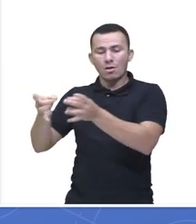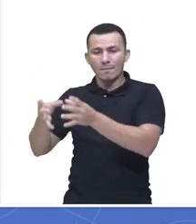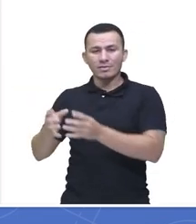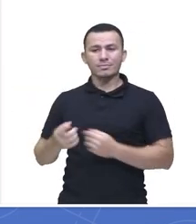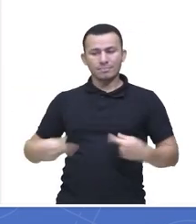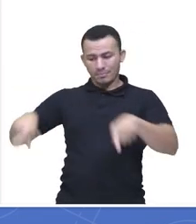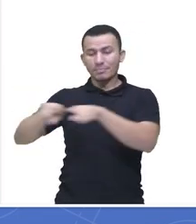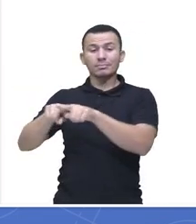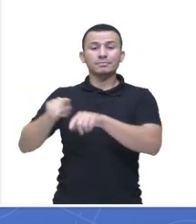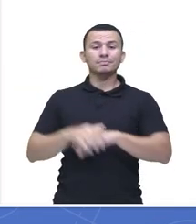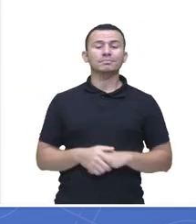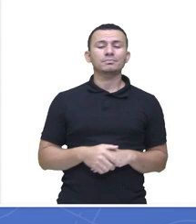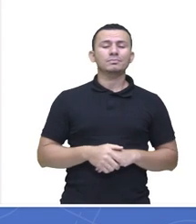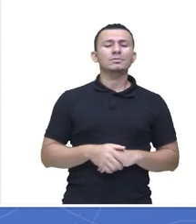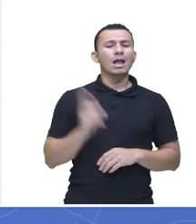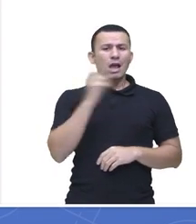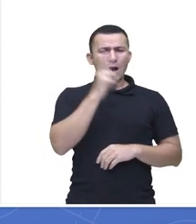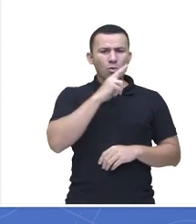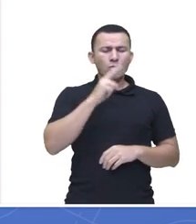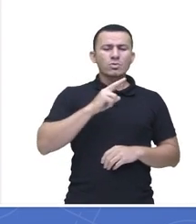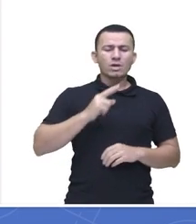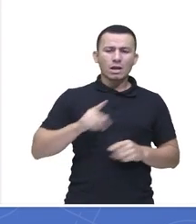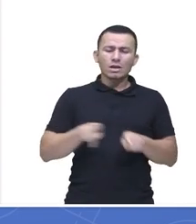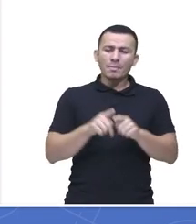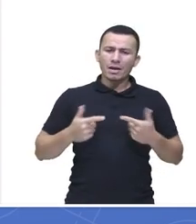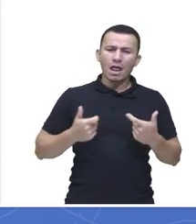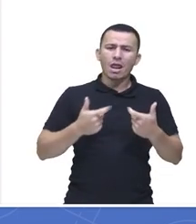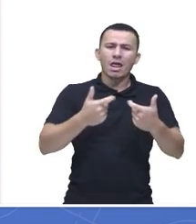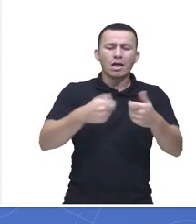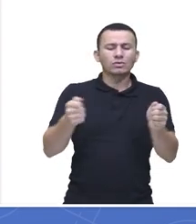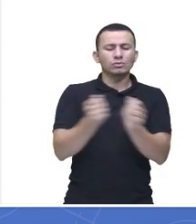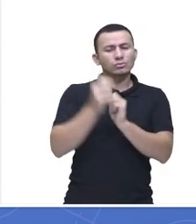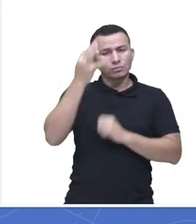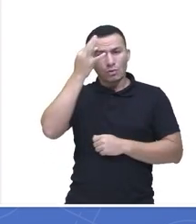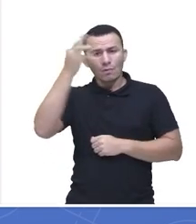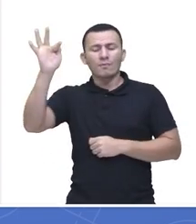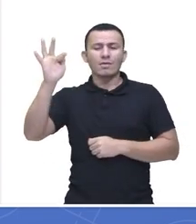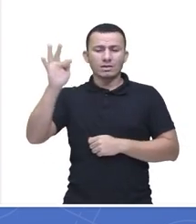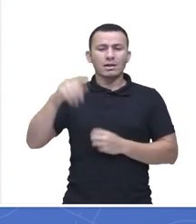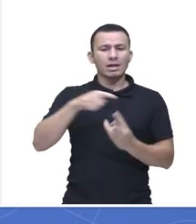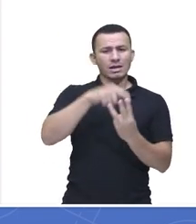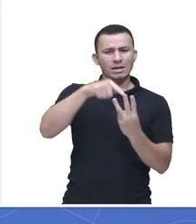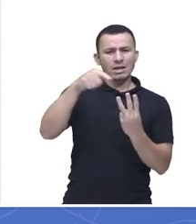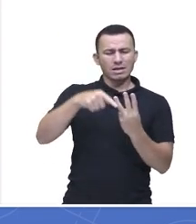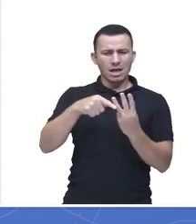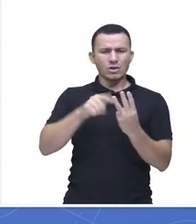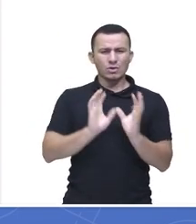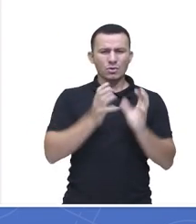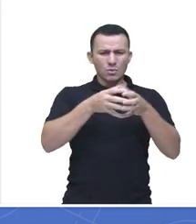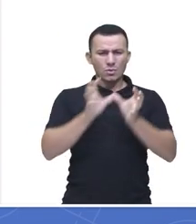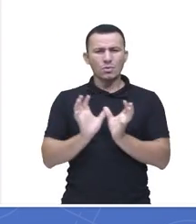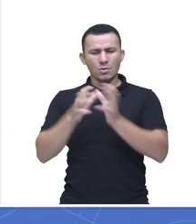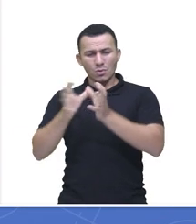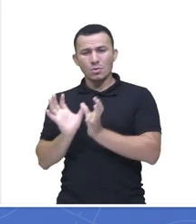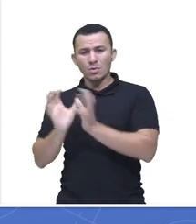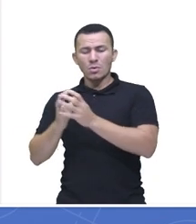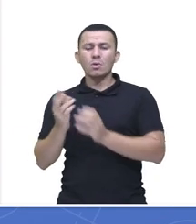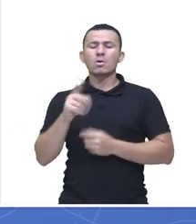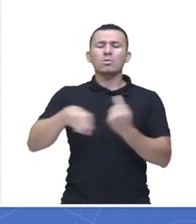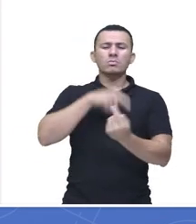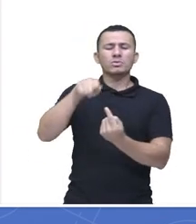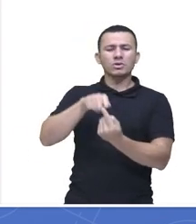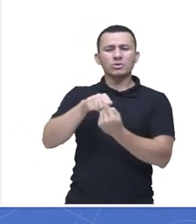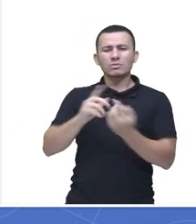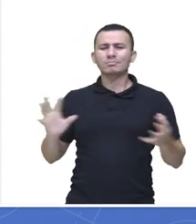entrou na Primeira Guerra Mundial, ao lado da Inglaterra e França, a denominada Tríplice Intente, em função da inferioridade em relação à